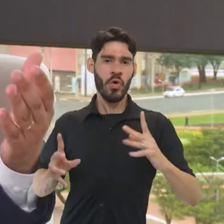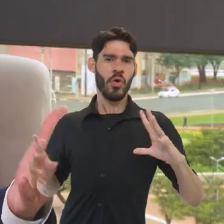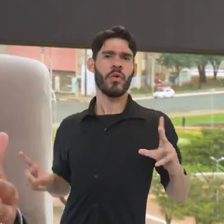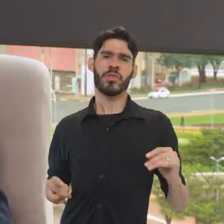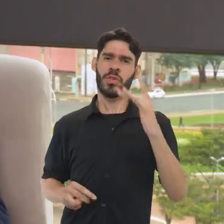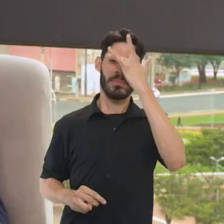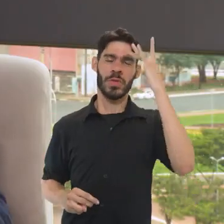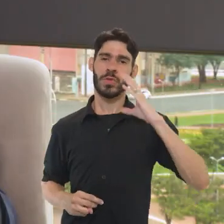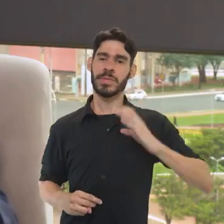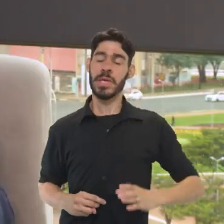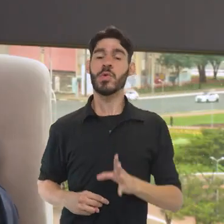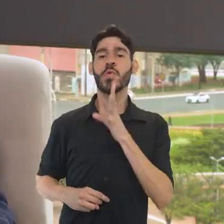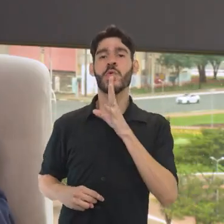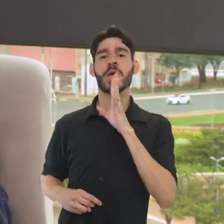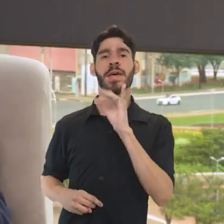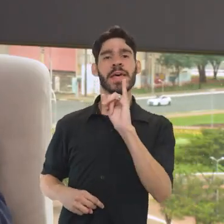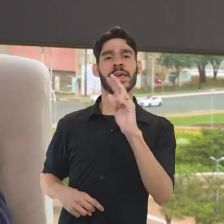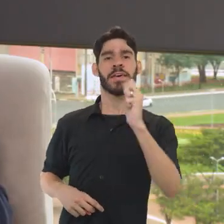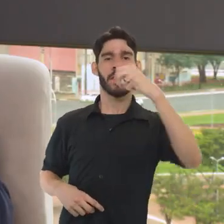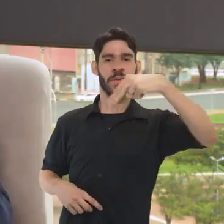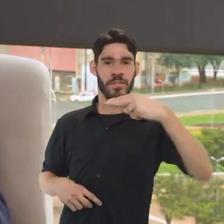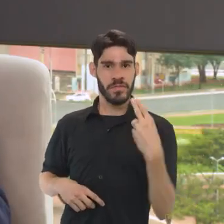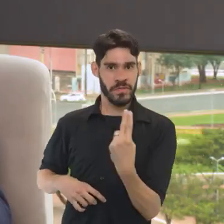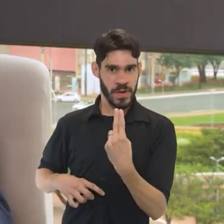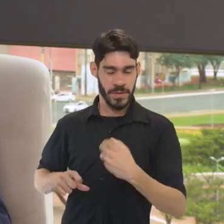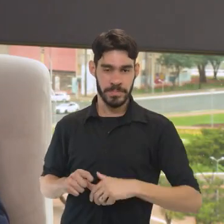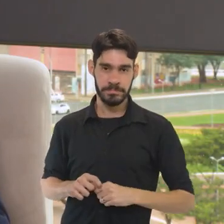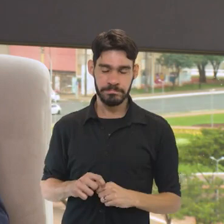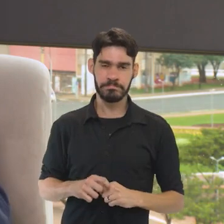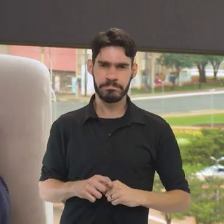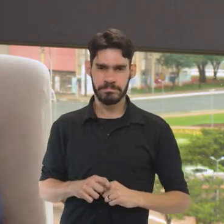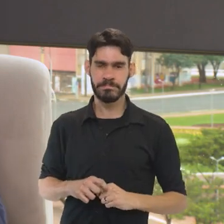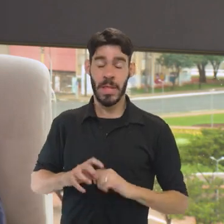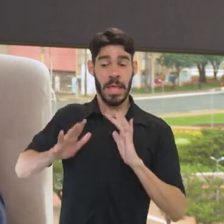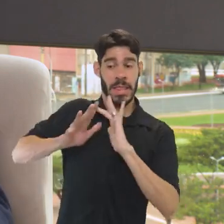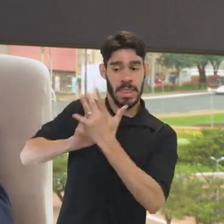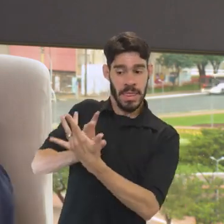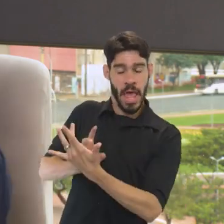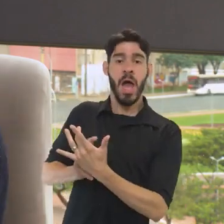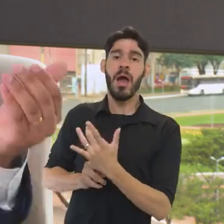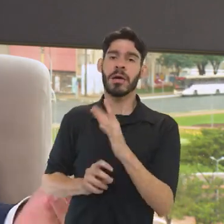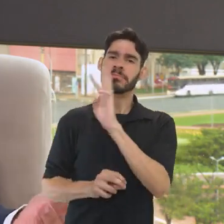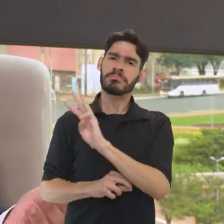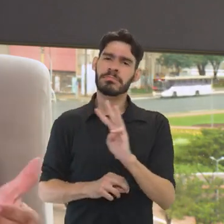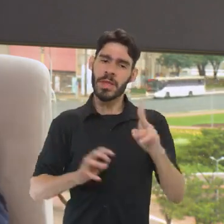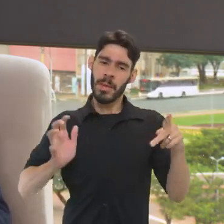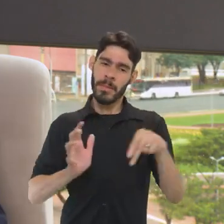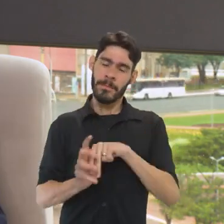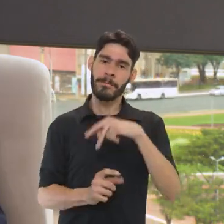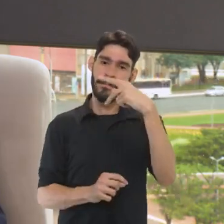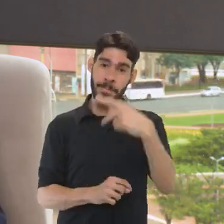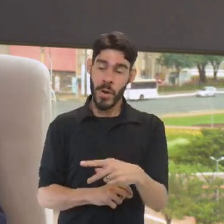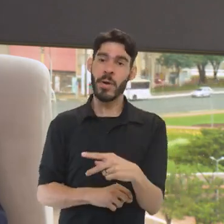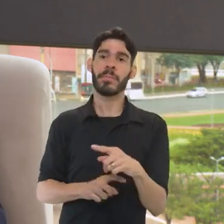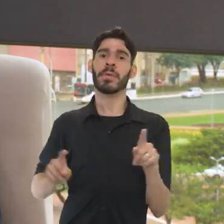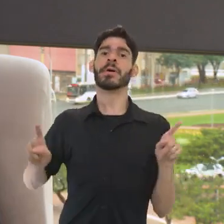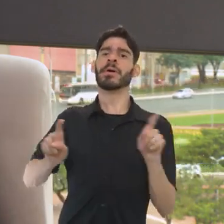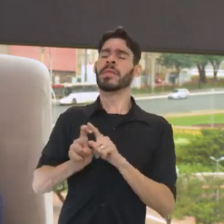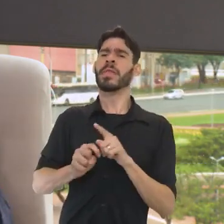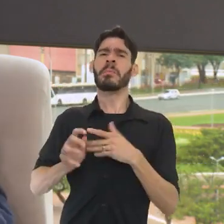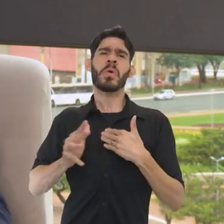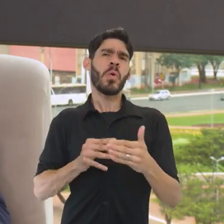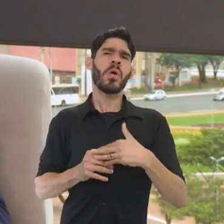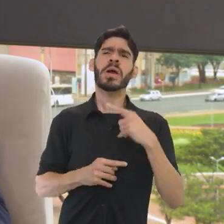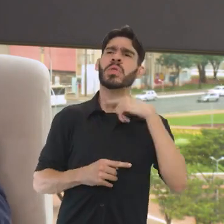convidar todos os cidadãos e cidadãs a conhecerem o Instituto do Patrimônio Histórico e Artístico Nacional pelas redes sociais, pelo site do próprio IFAM e